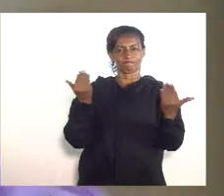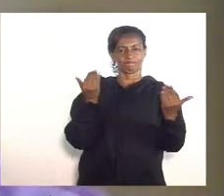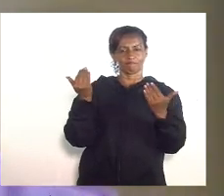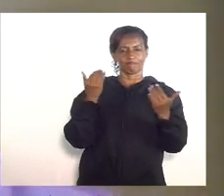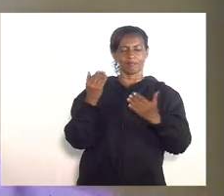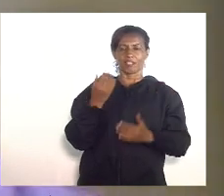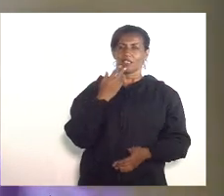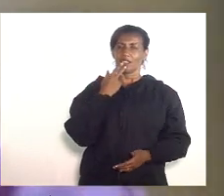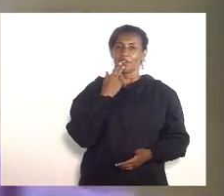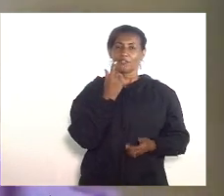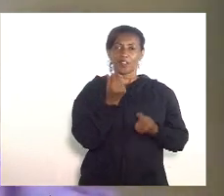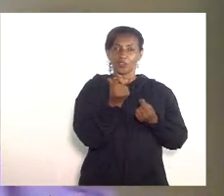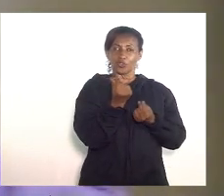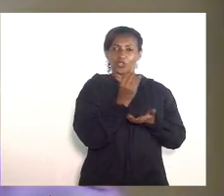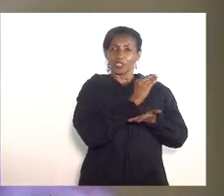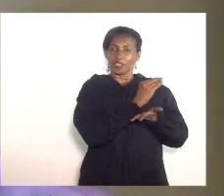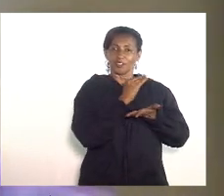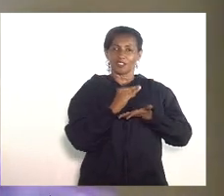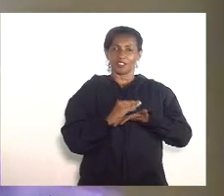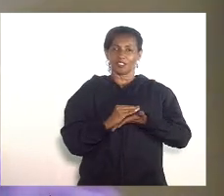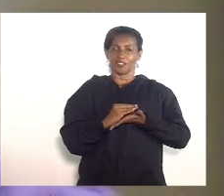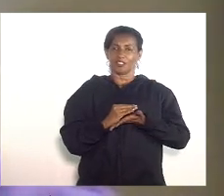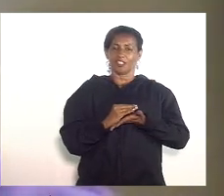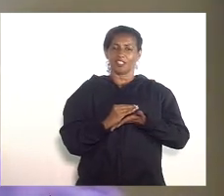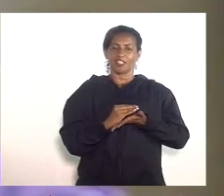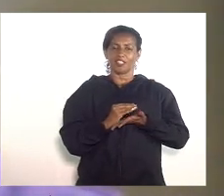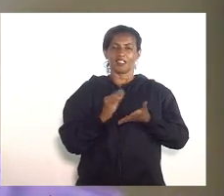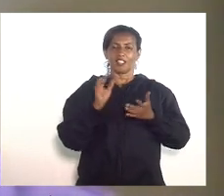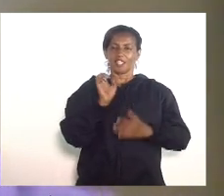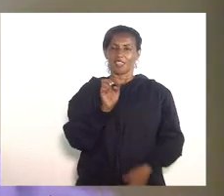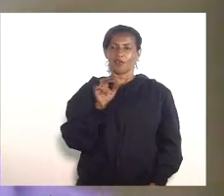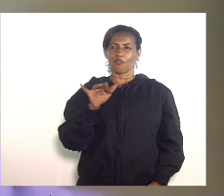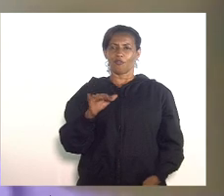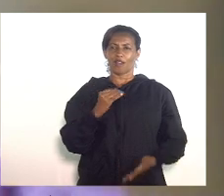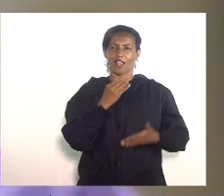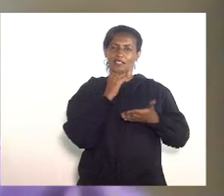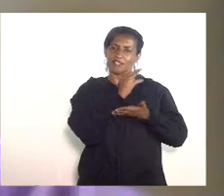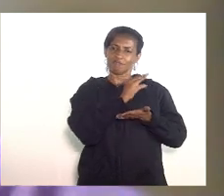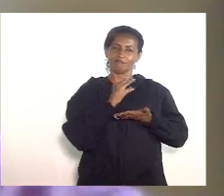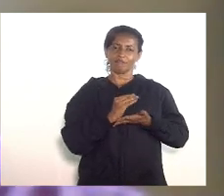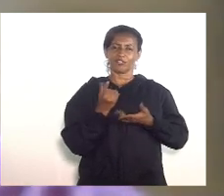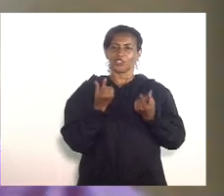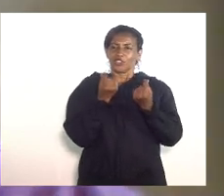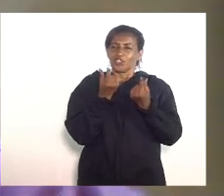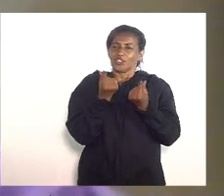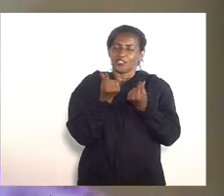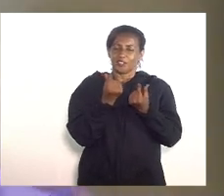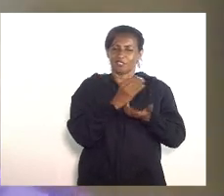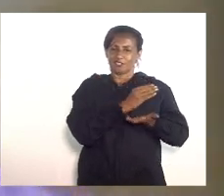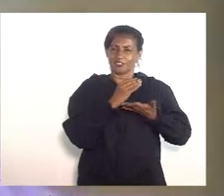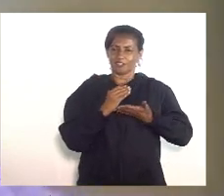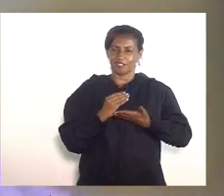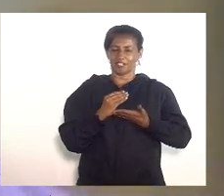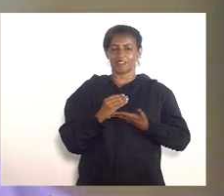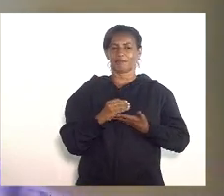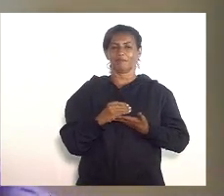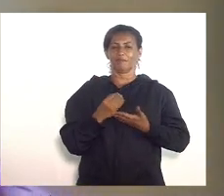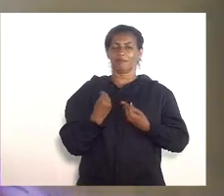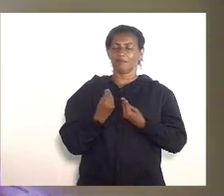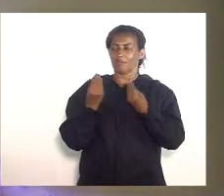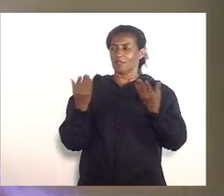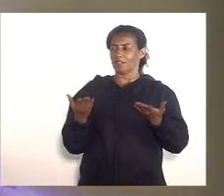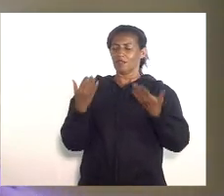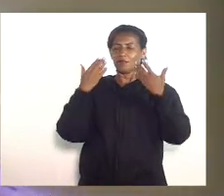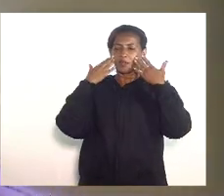da herança benfeitora deixada por eufrase a Teixeira Leite portanto agradeço a vossa excelência por essa